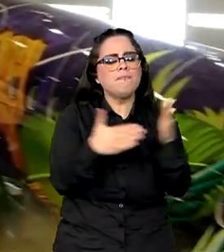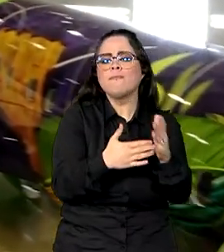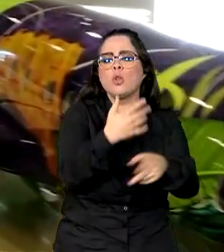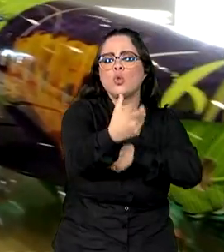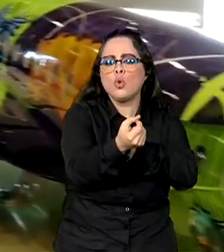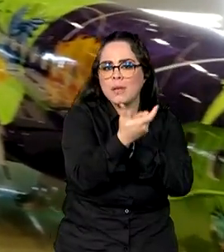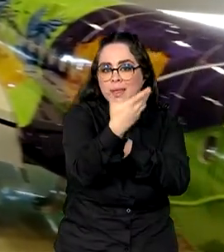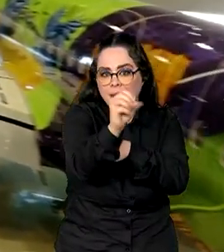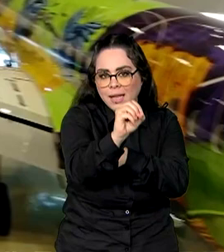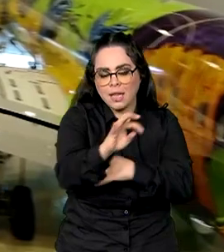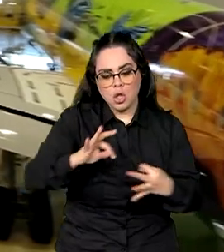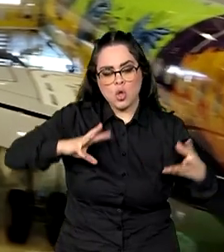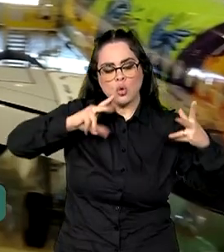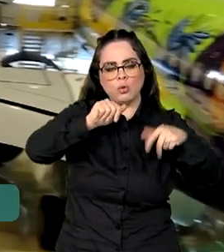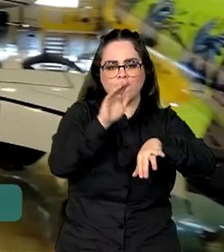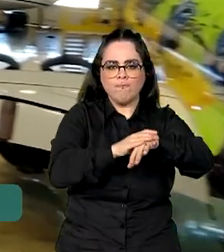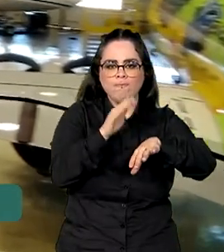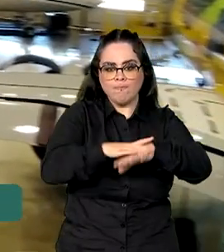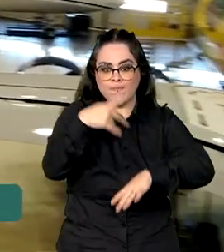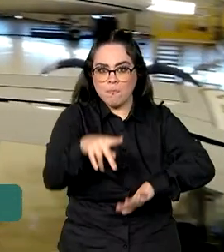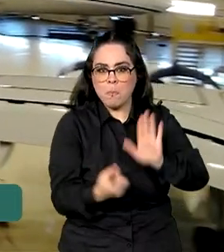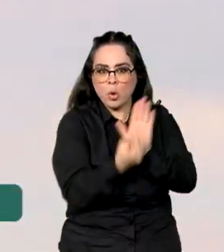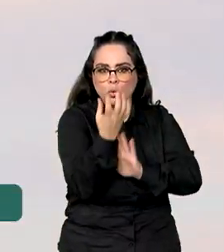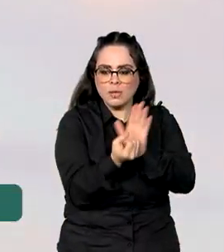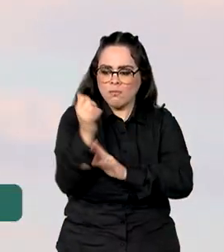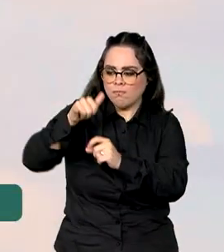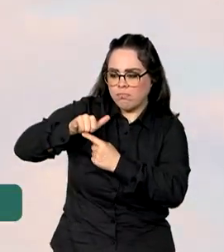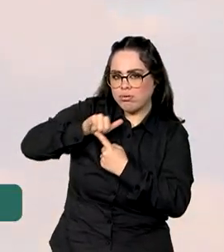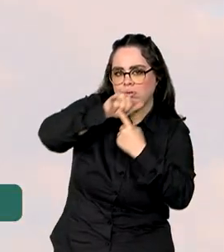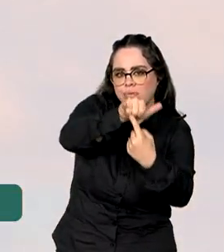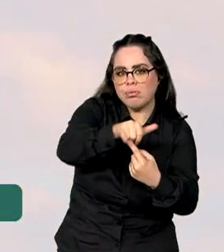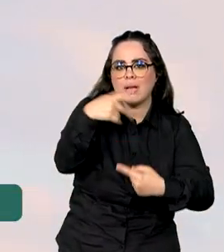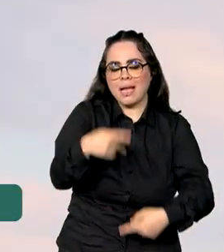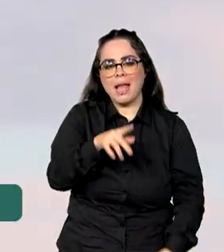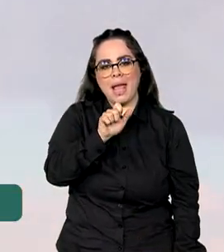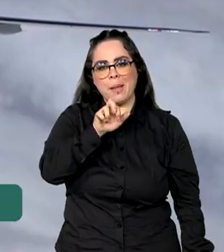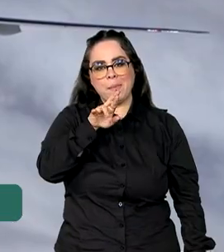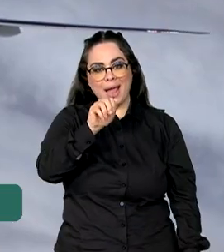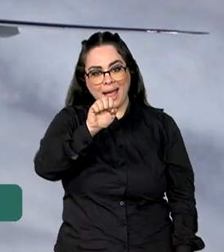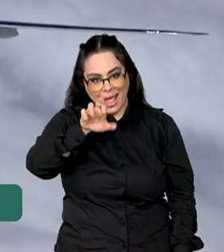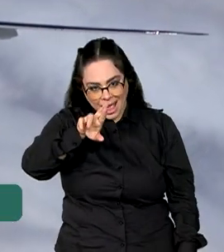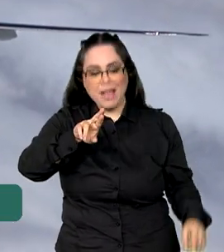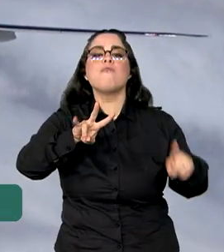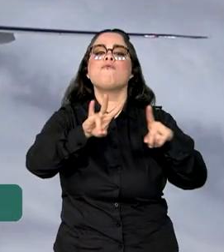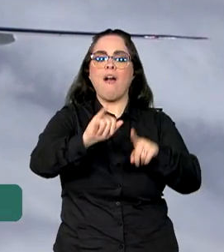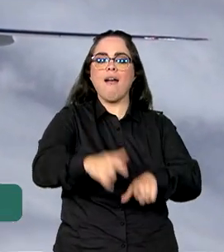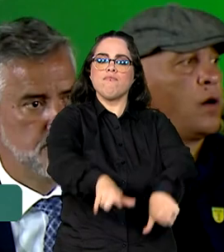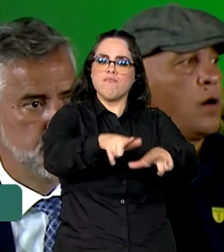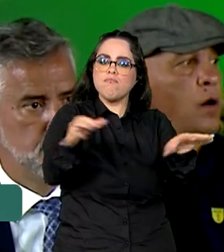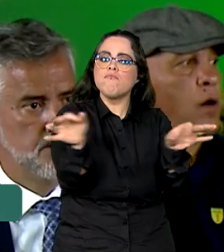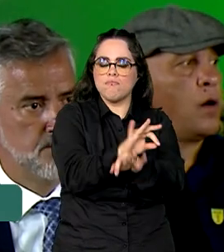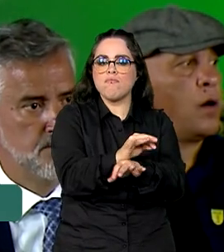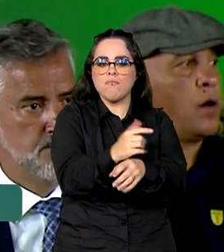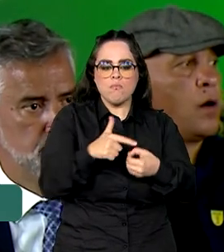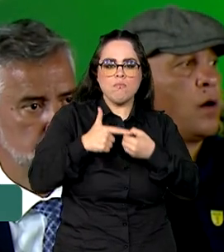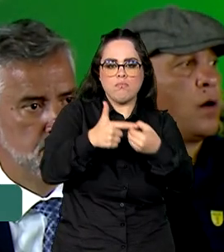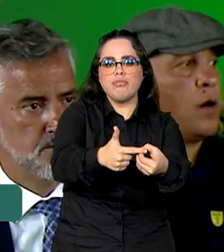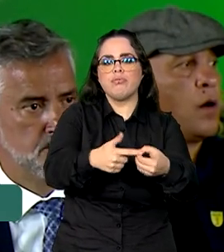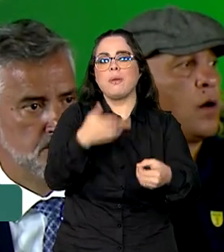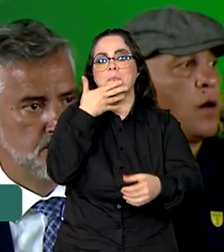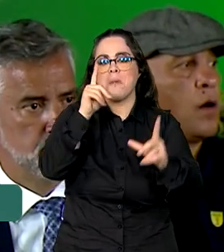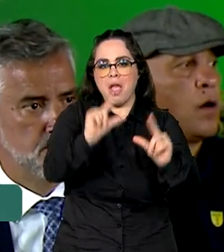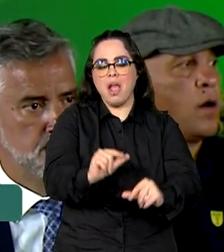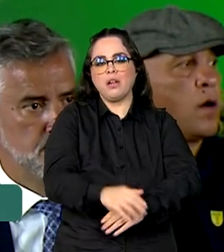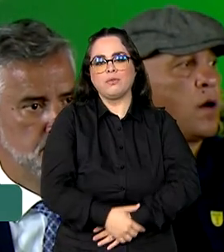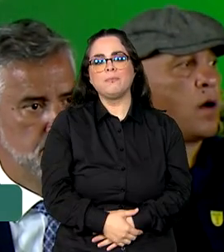todas as aeronaves produzidas pela Embraer estarão certificadas para voarem com combustível menos poluente. É importante destacar